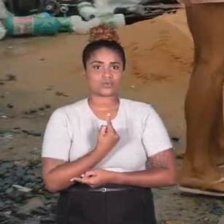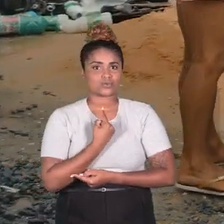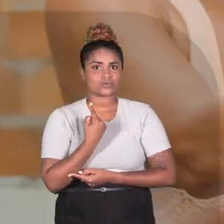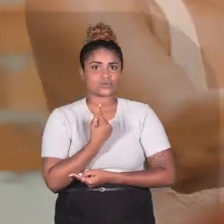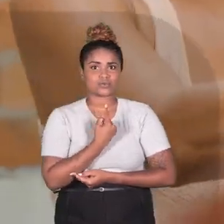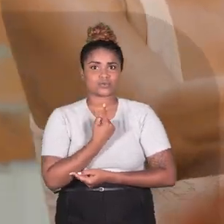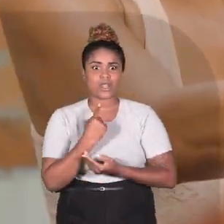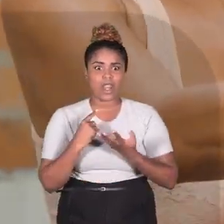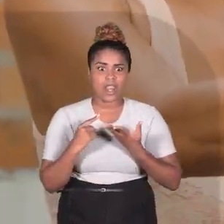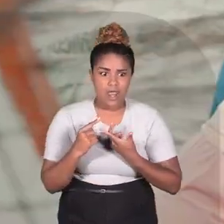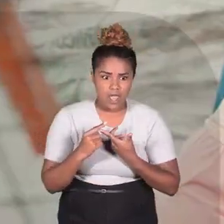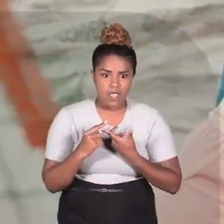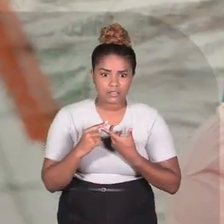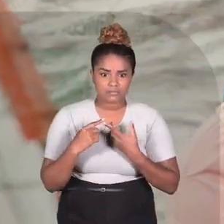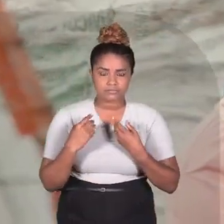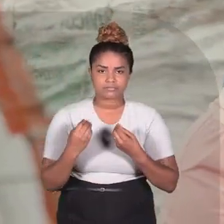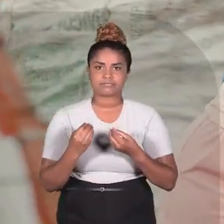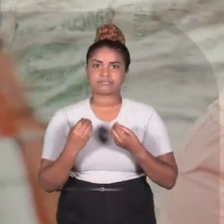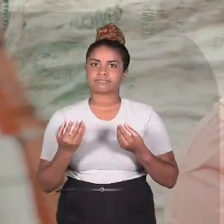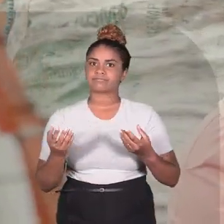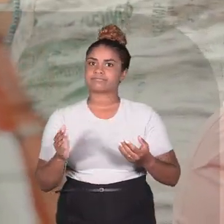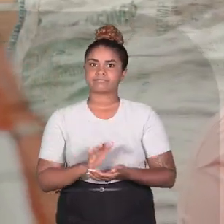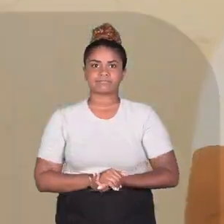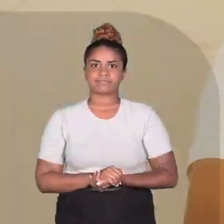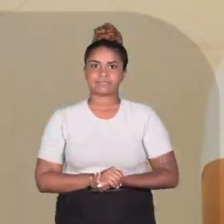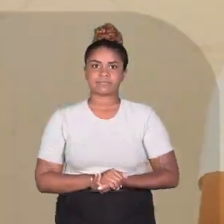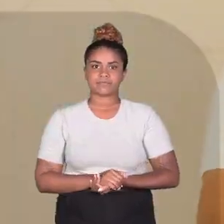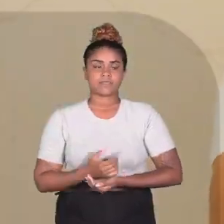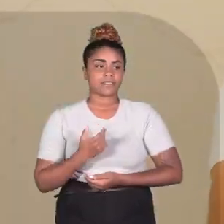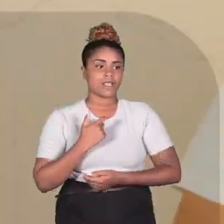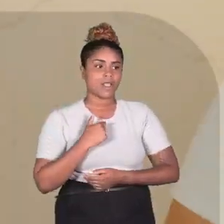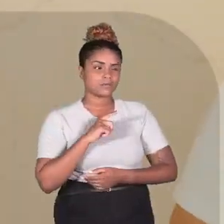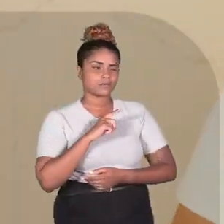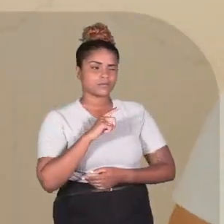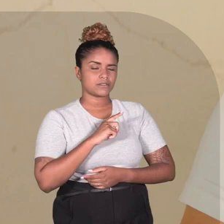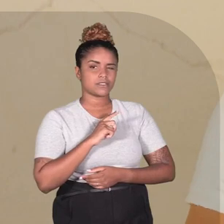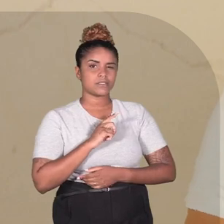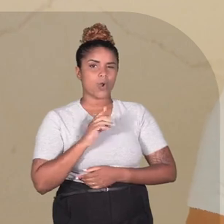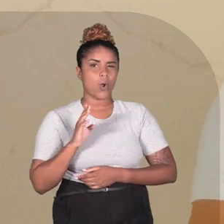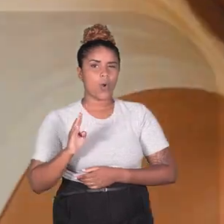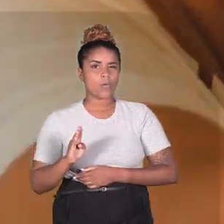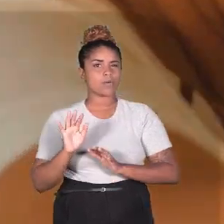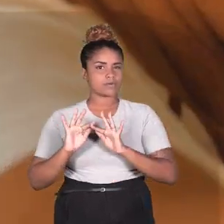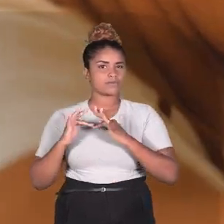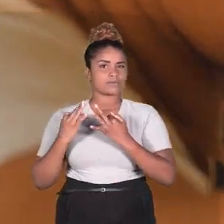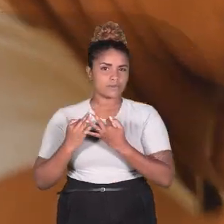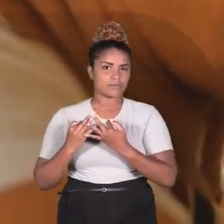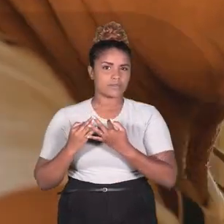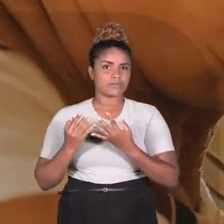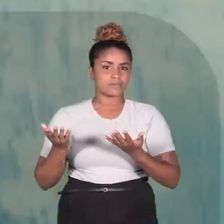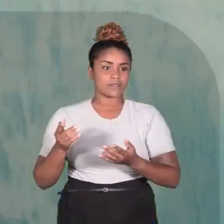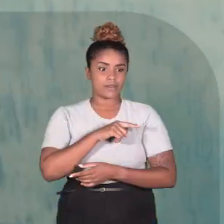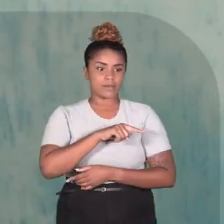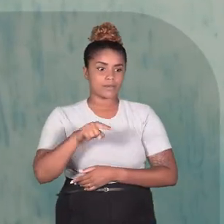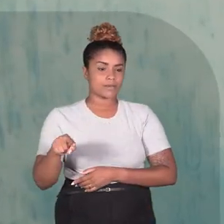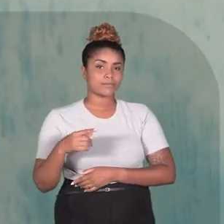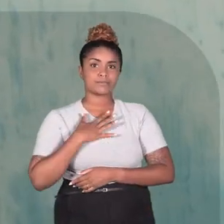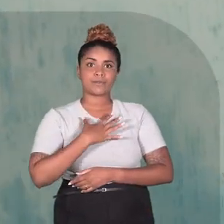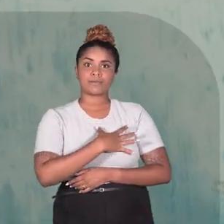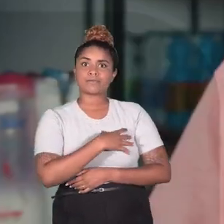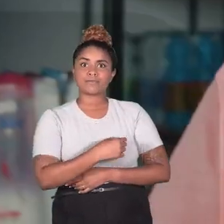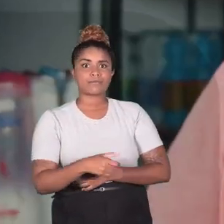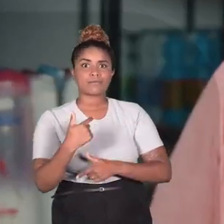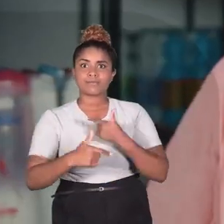sozinha, né? Pra tudo, né? Aí agora eu tô catando só isso aí. Sobrevivo só do Bolsa Família. Toda renda minha é só esse dinheirinho que eu tenho do Bolsa Família. E meus filhos também são